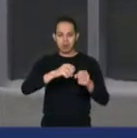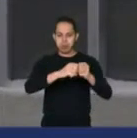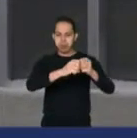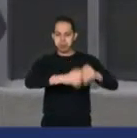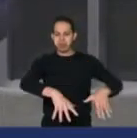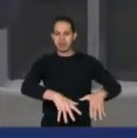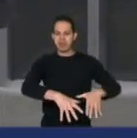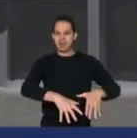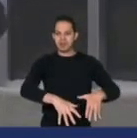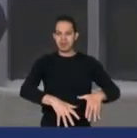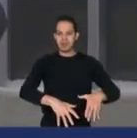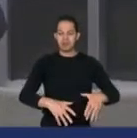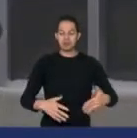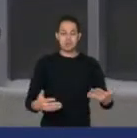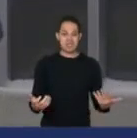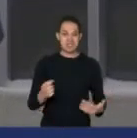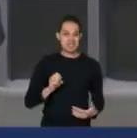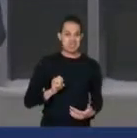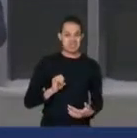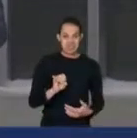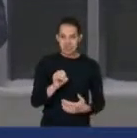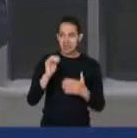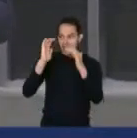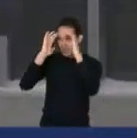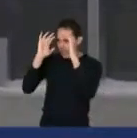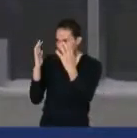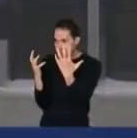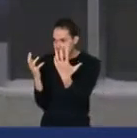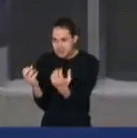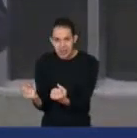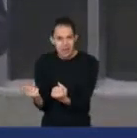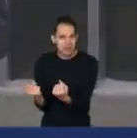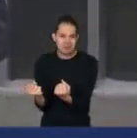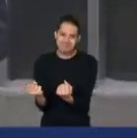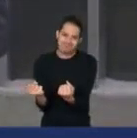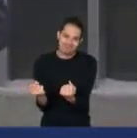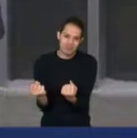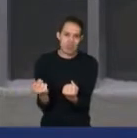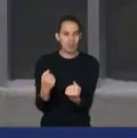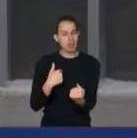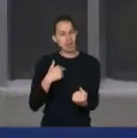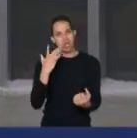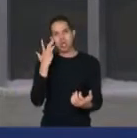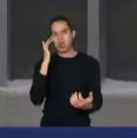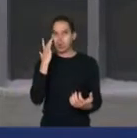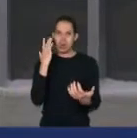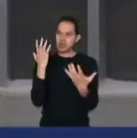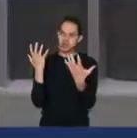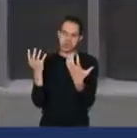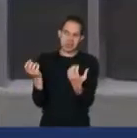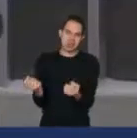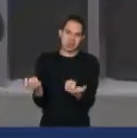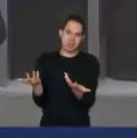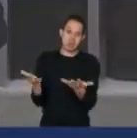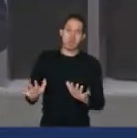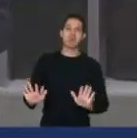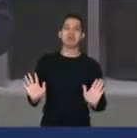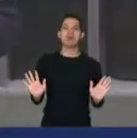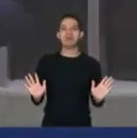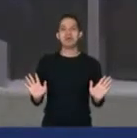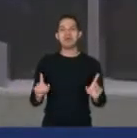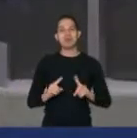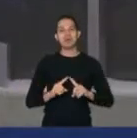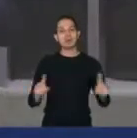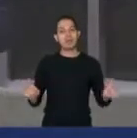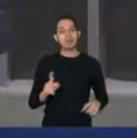forma. Se se prestarem a isso, e eu acredito que não vão se prestar. Mas o presidente da